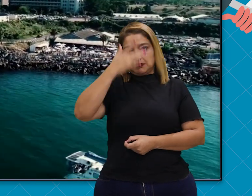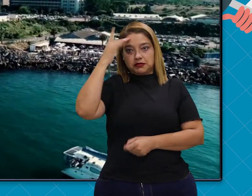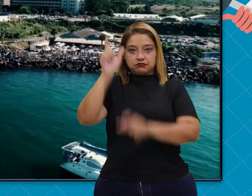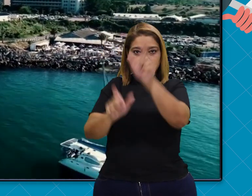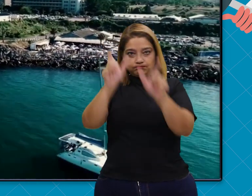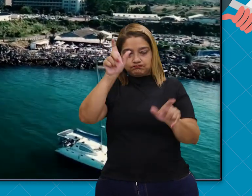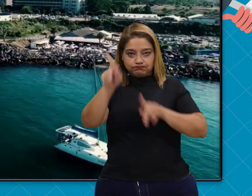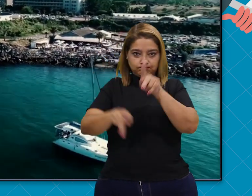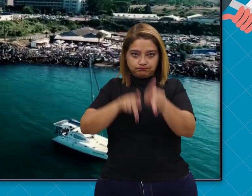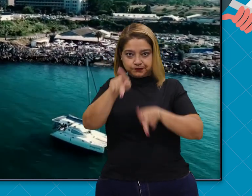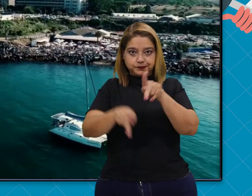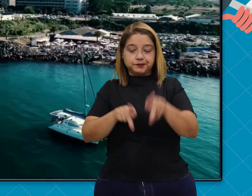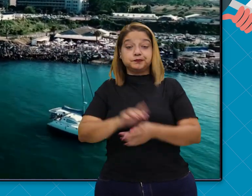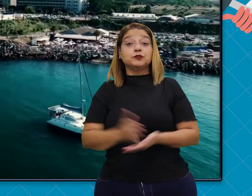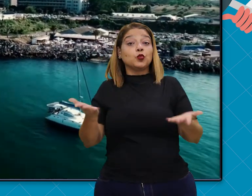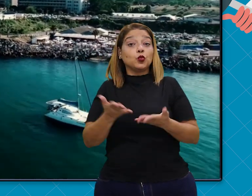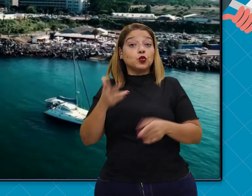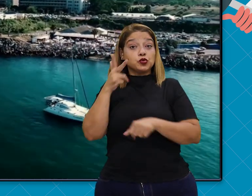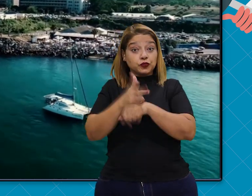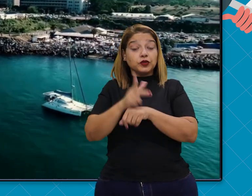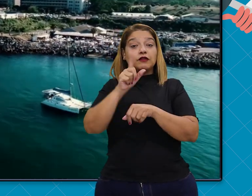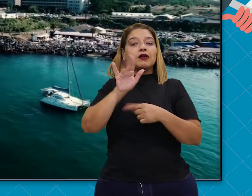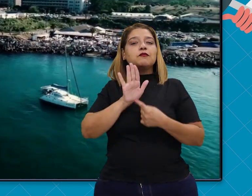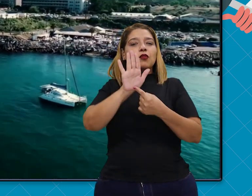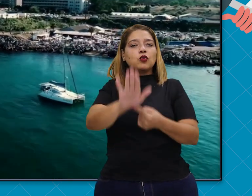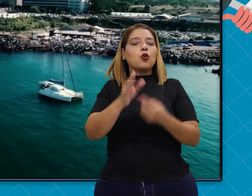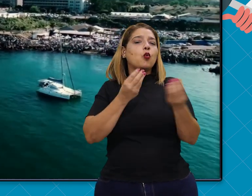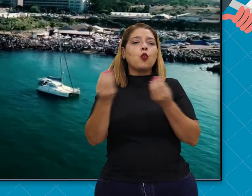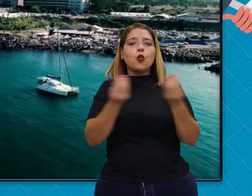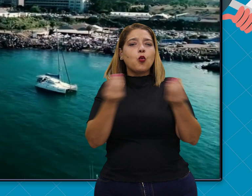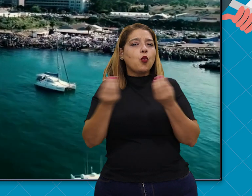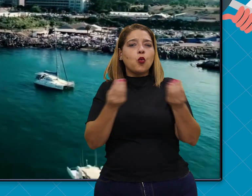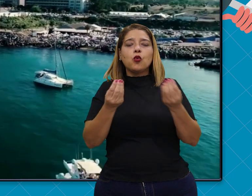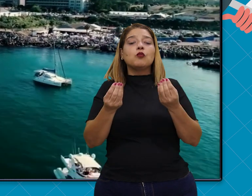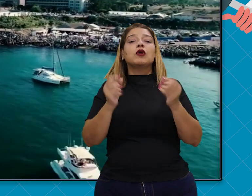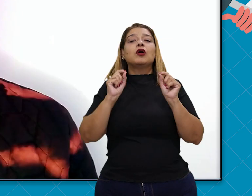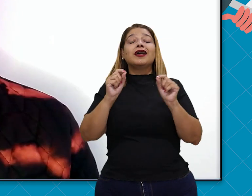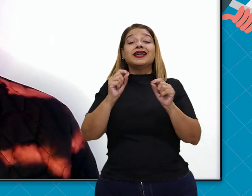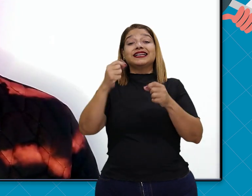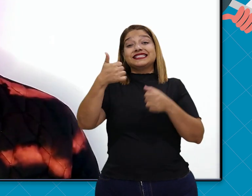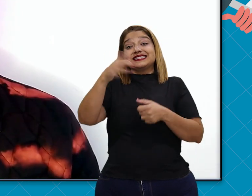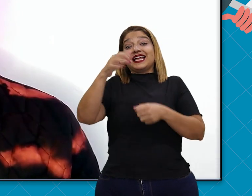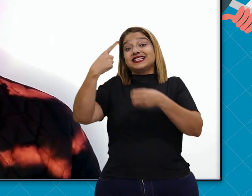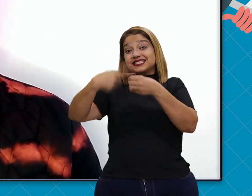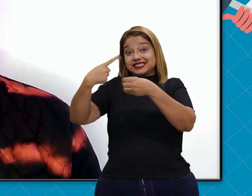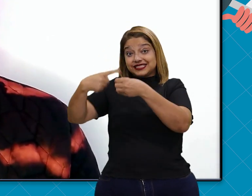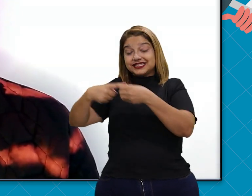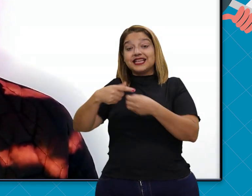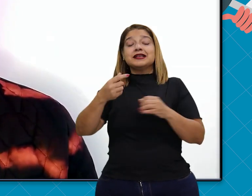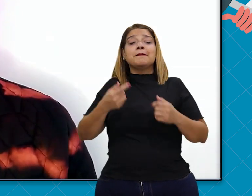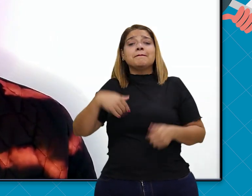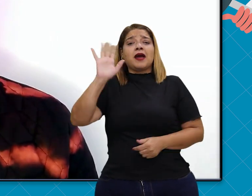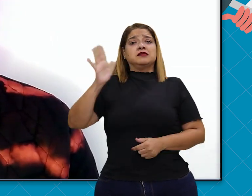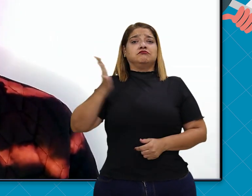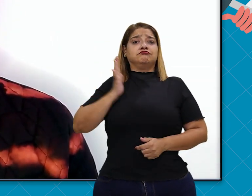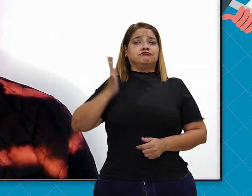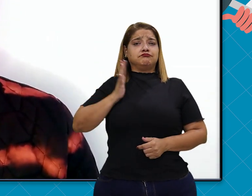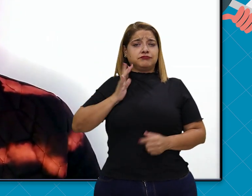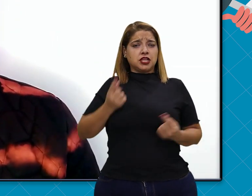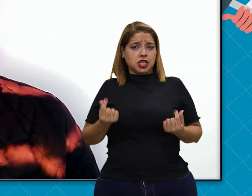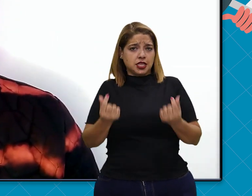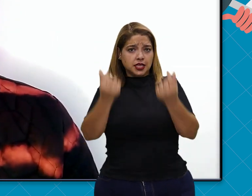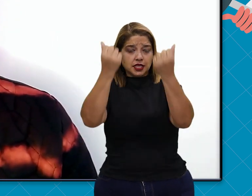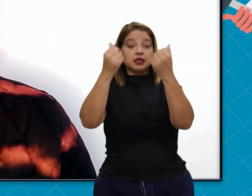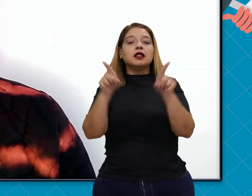vida para suas populações. Nesse vídeo, vamos falar sobre as 10 cidades mais ricas da África. E